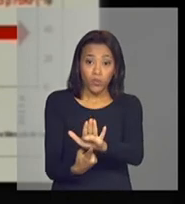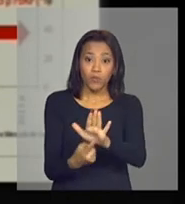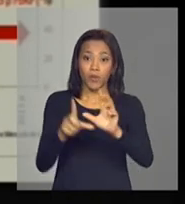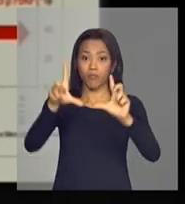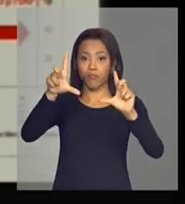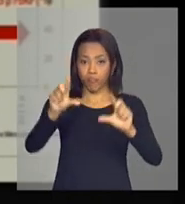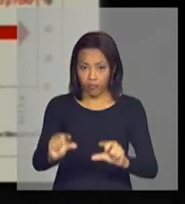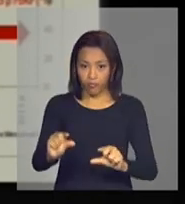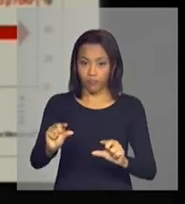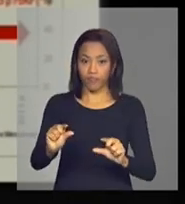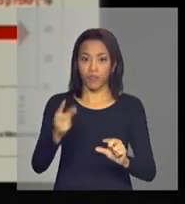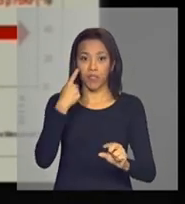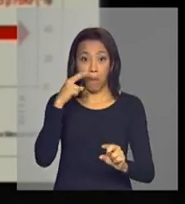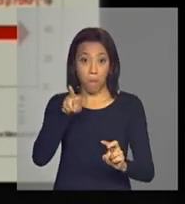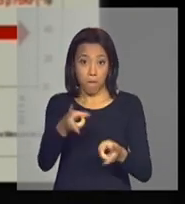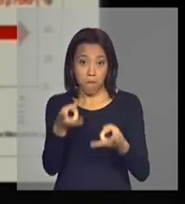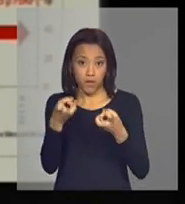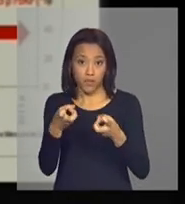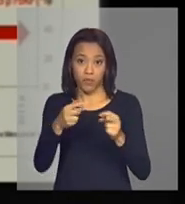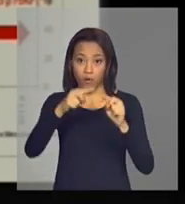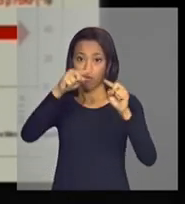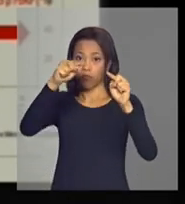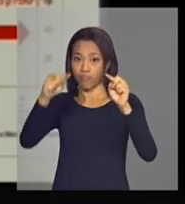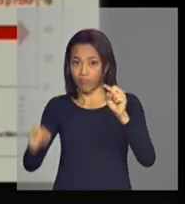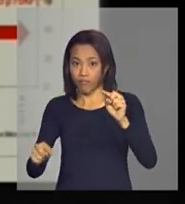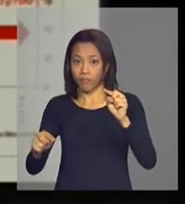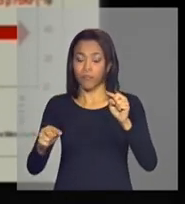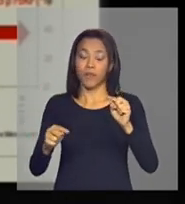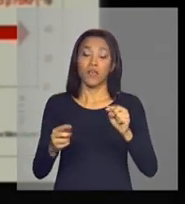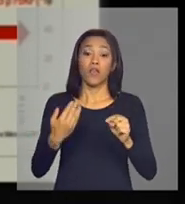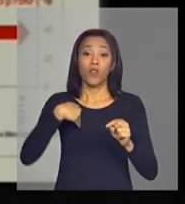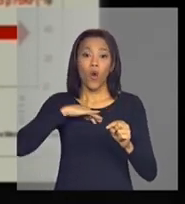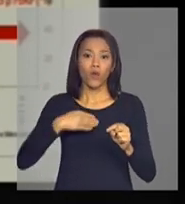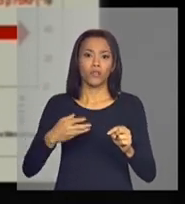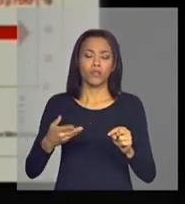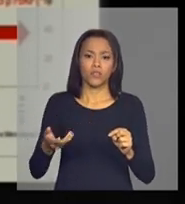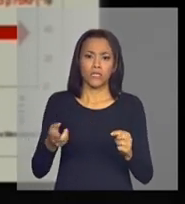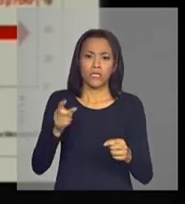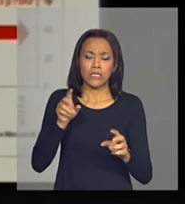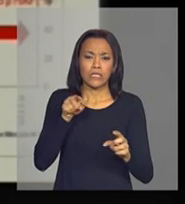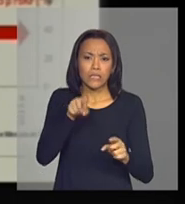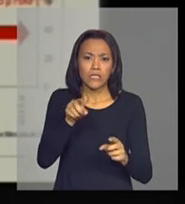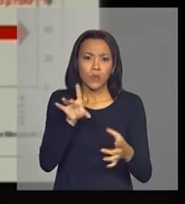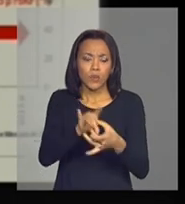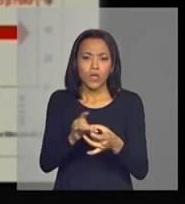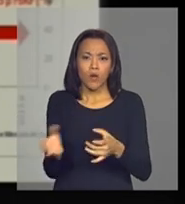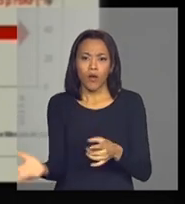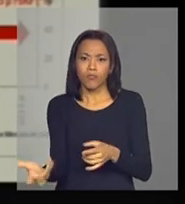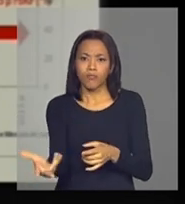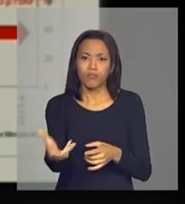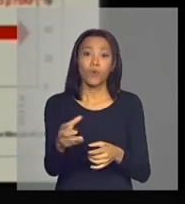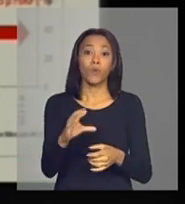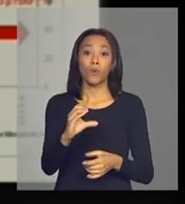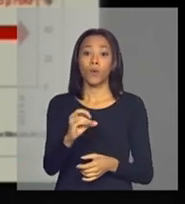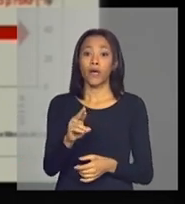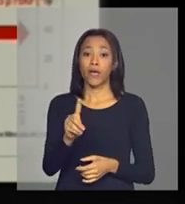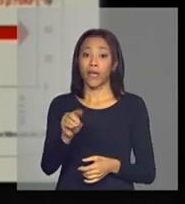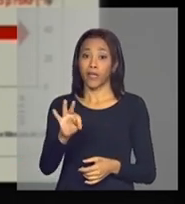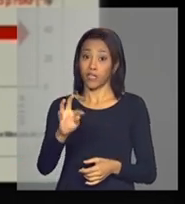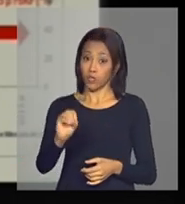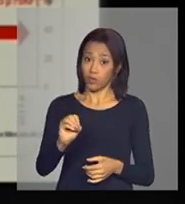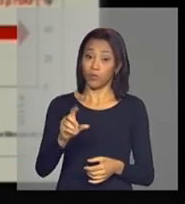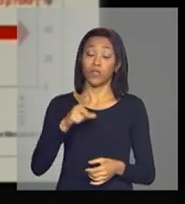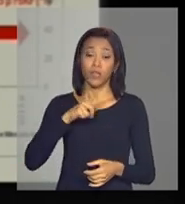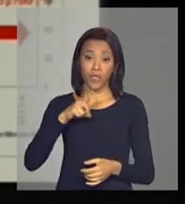nesse momento nós aceleramos os nossos créditos e houve um período